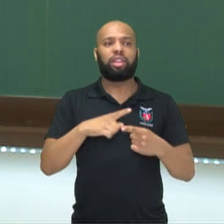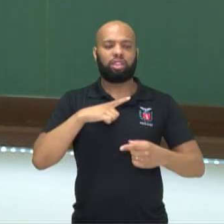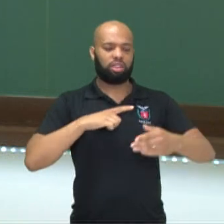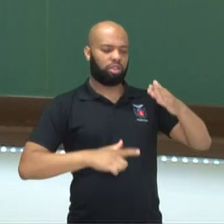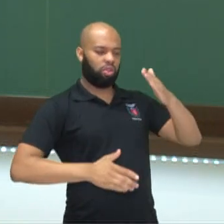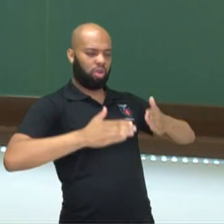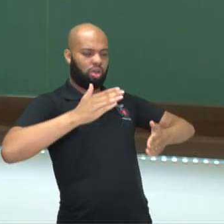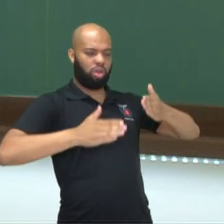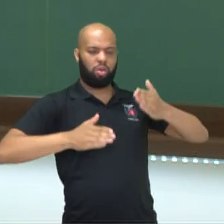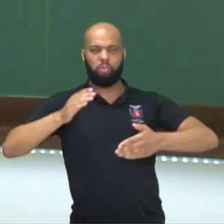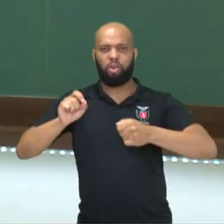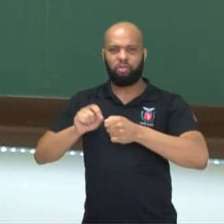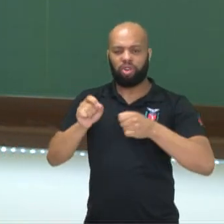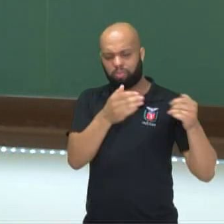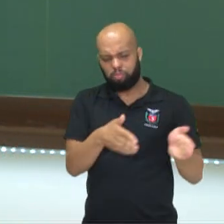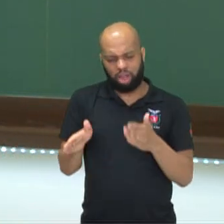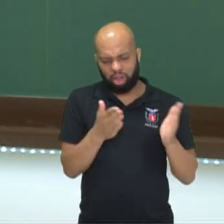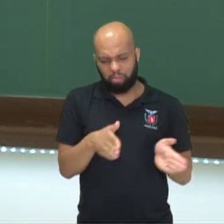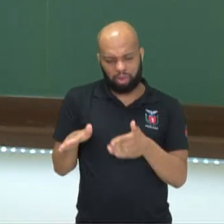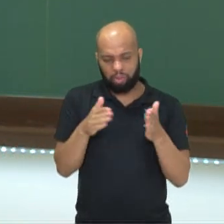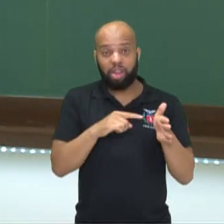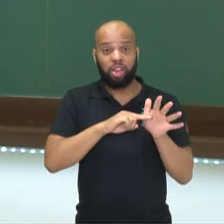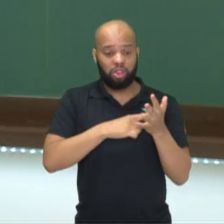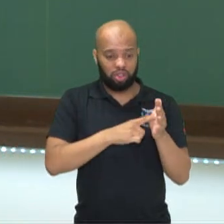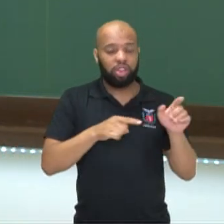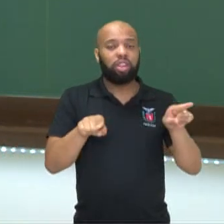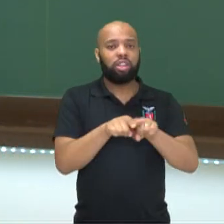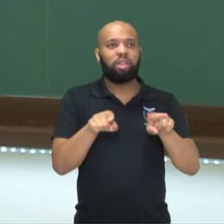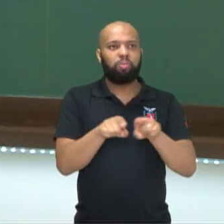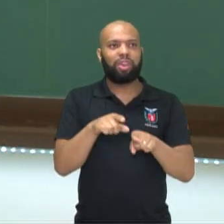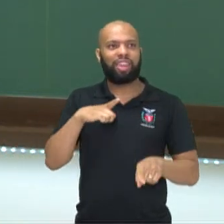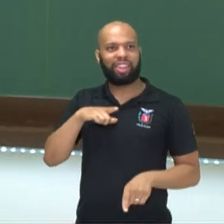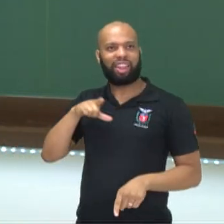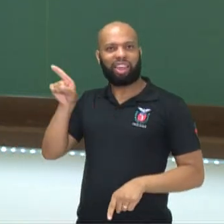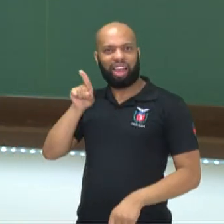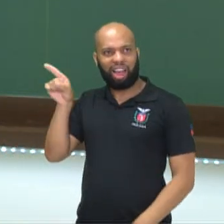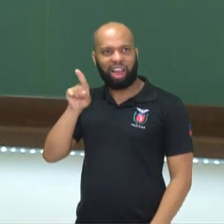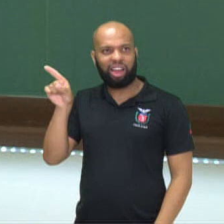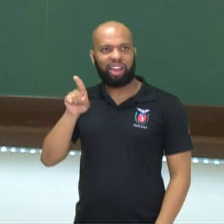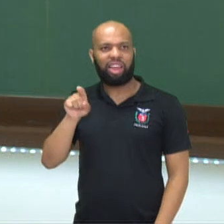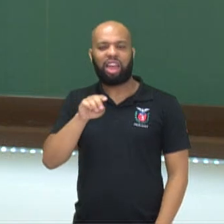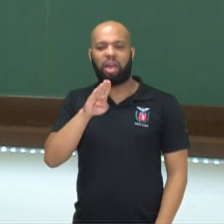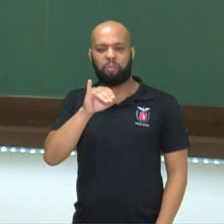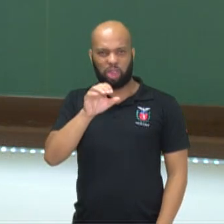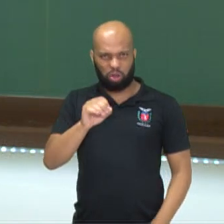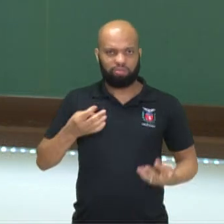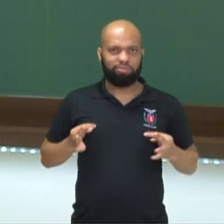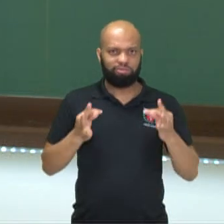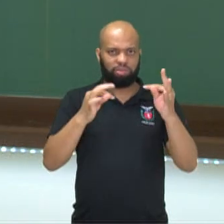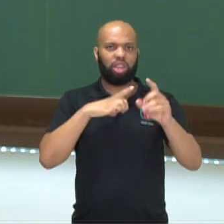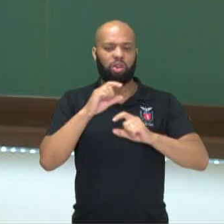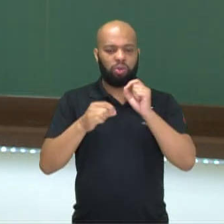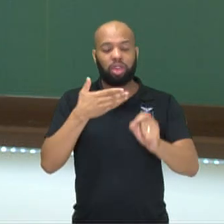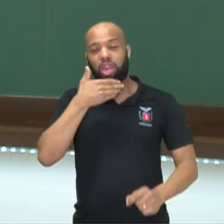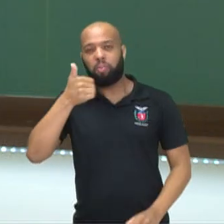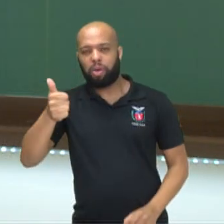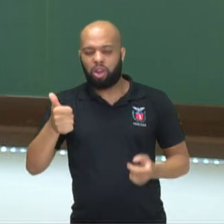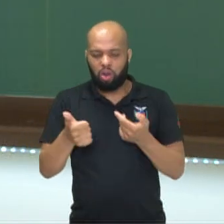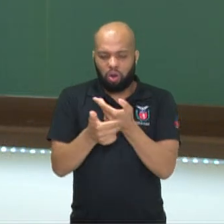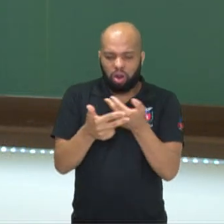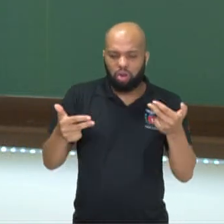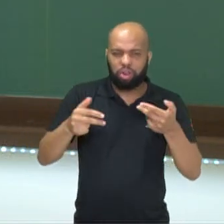processos tecnológicos e ainda a biotecnologia que utiliza melhoramentos genéticos, no caso das